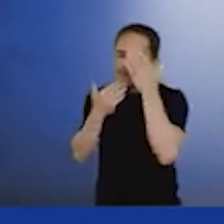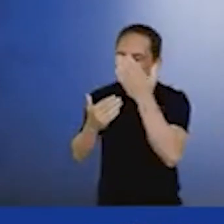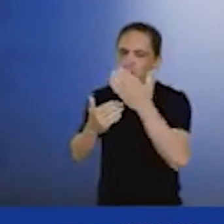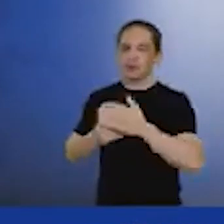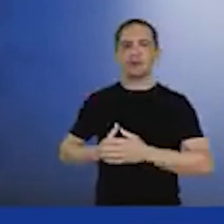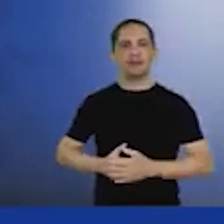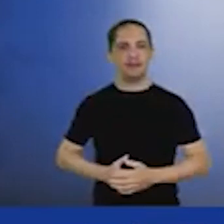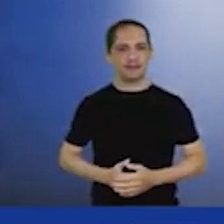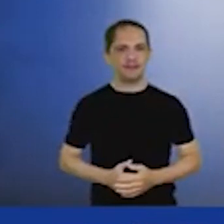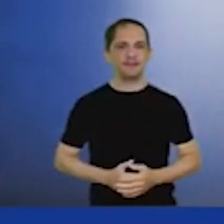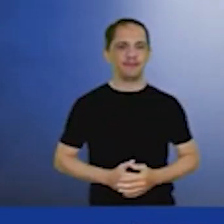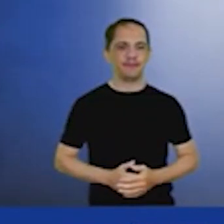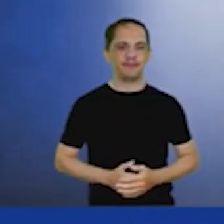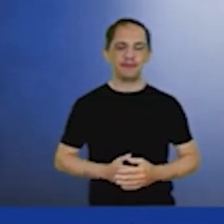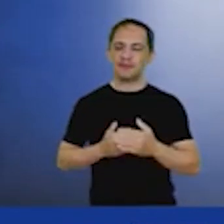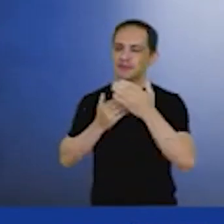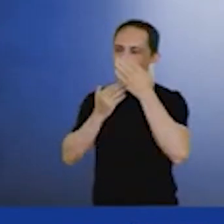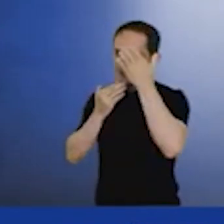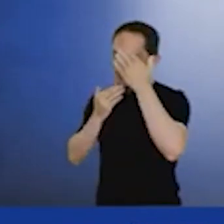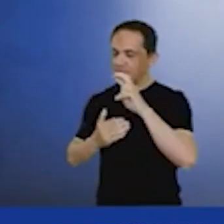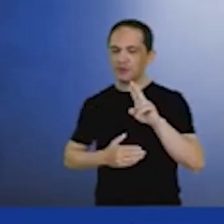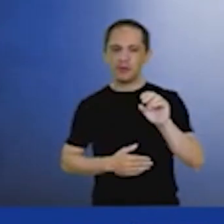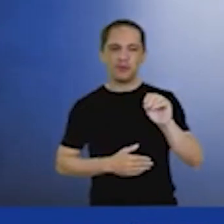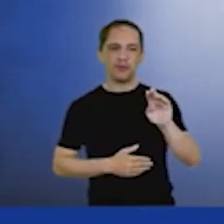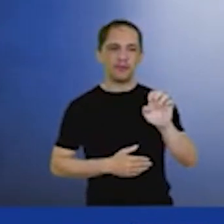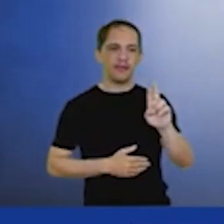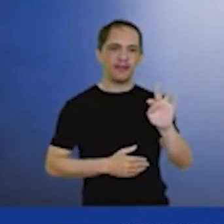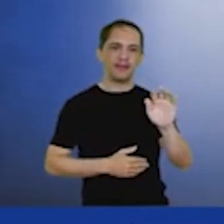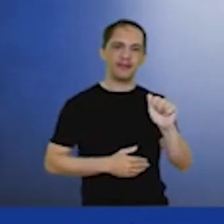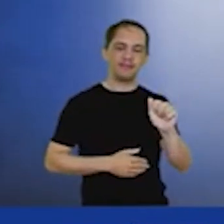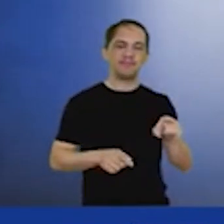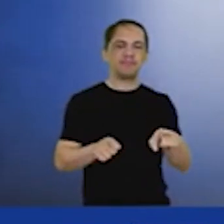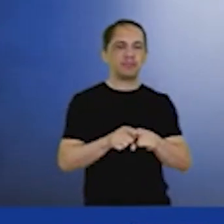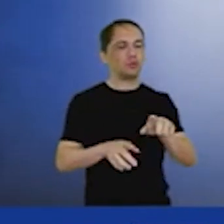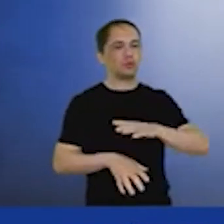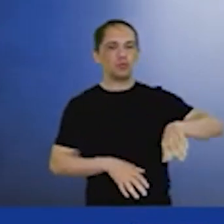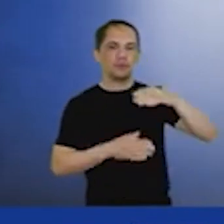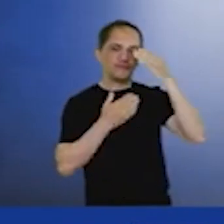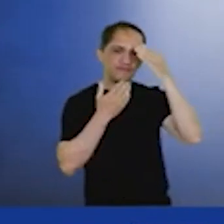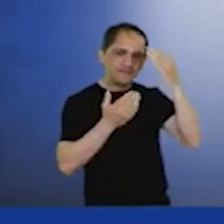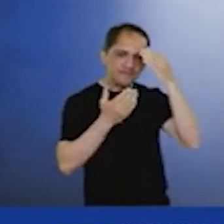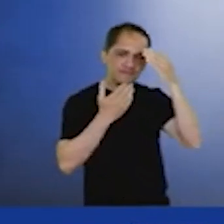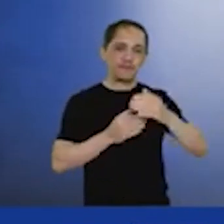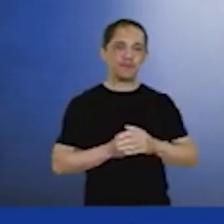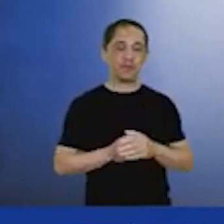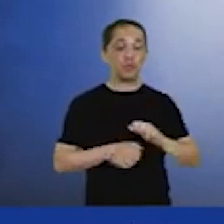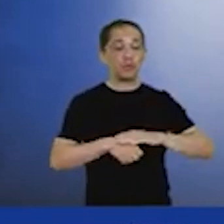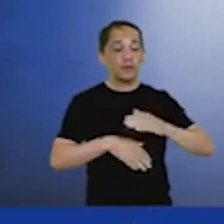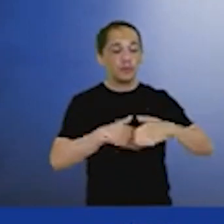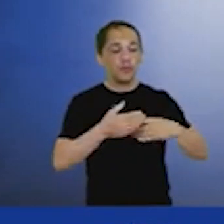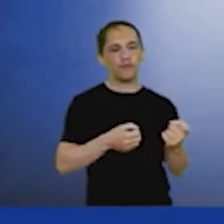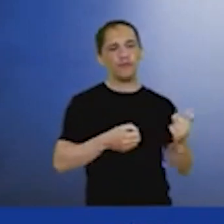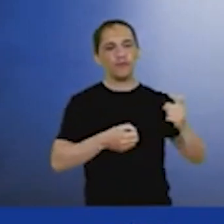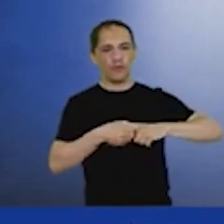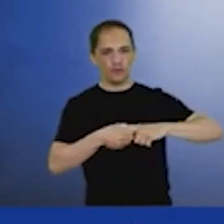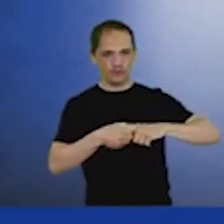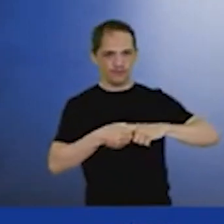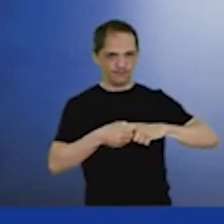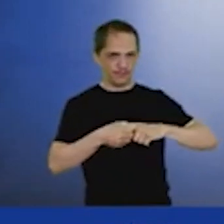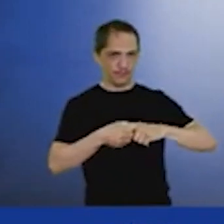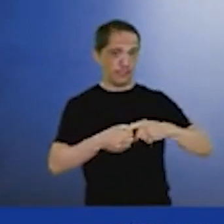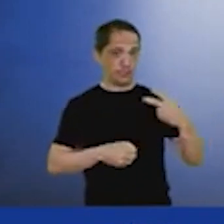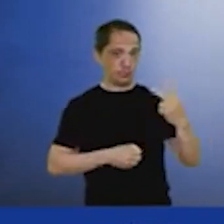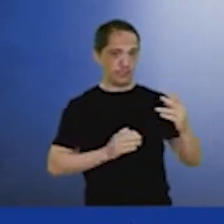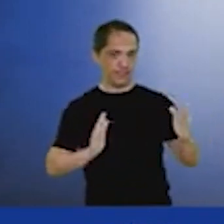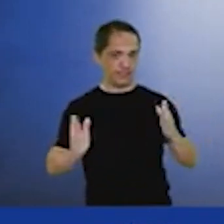Muito obrigado Roberta Muito obrigado a todos os participantes desse painel em instantes retornaremos com o segundo painel que